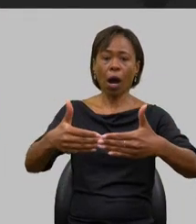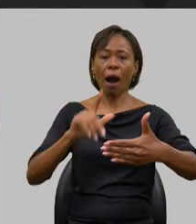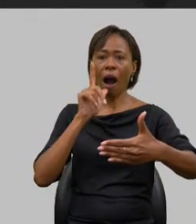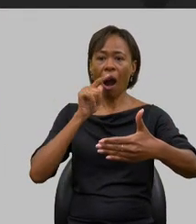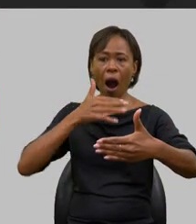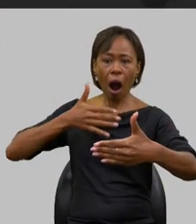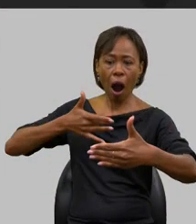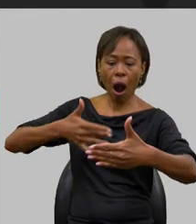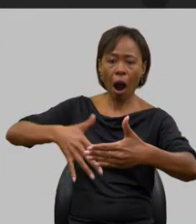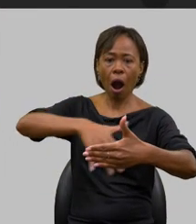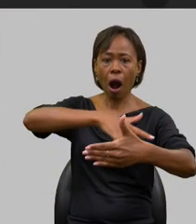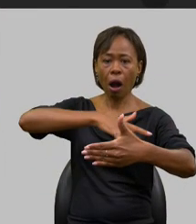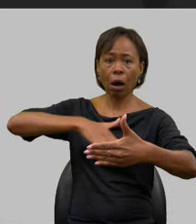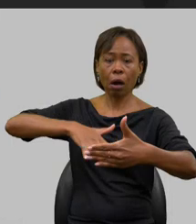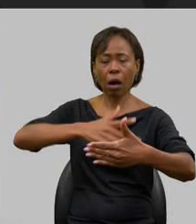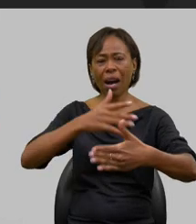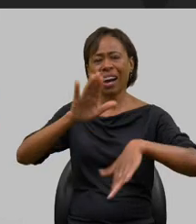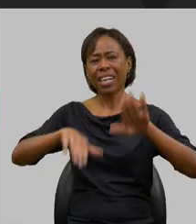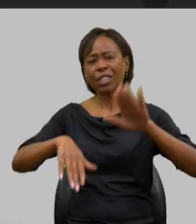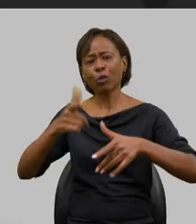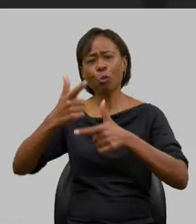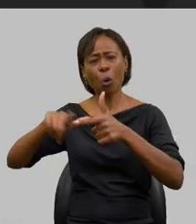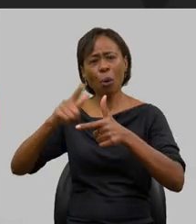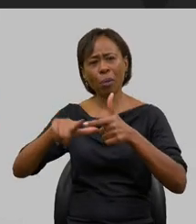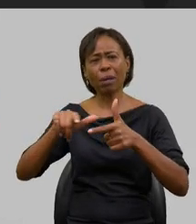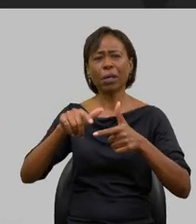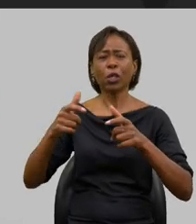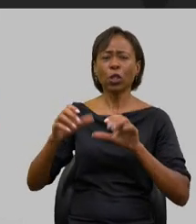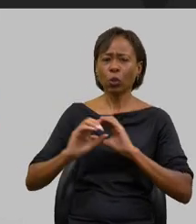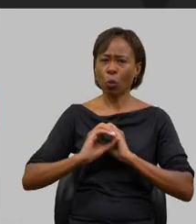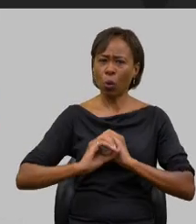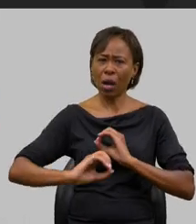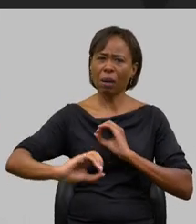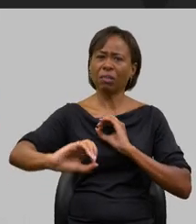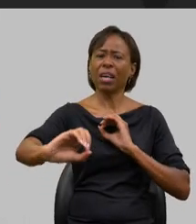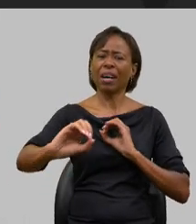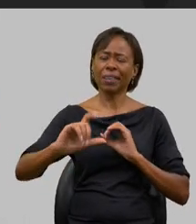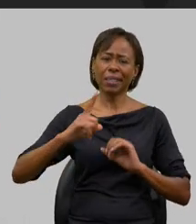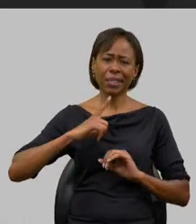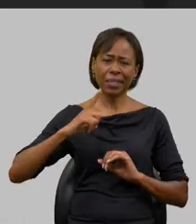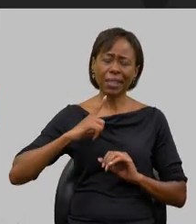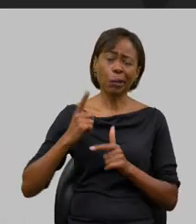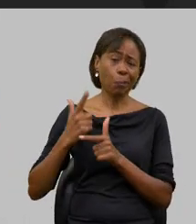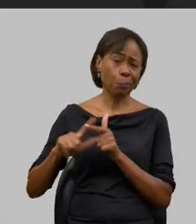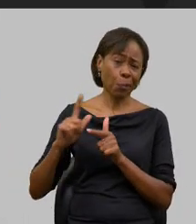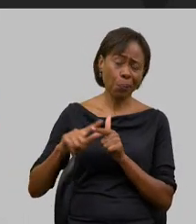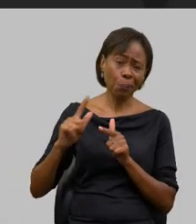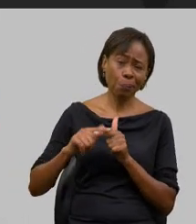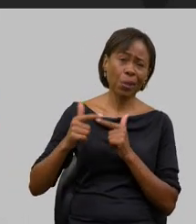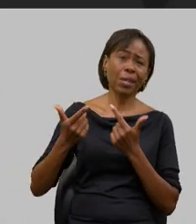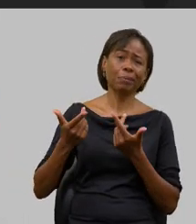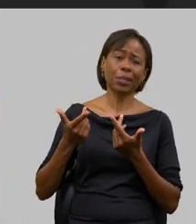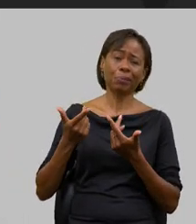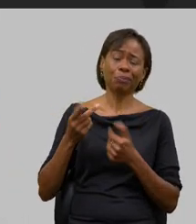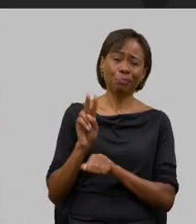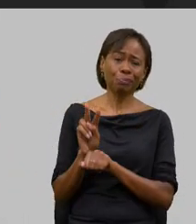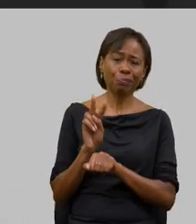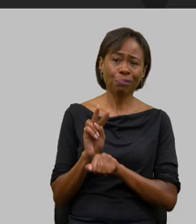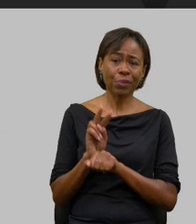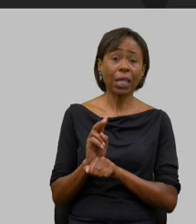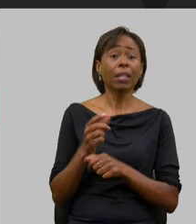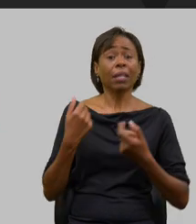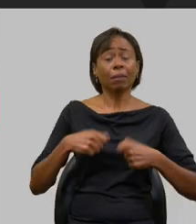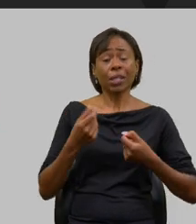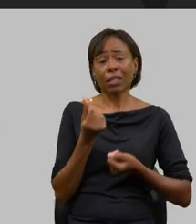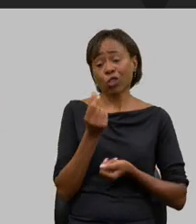às vezes nas válvulas a barragem de Setúbe de Pião nós tivemos alguns problemas operacionais e que a gente teve que